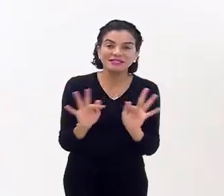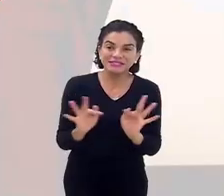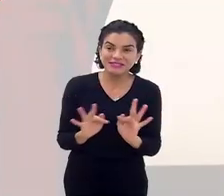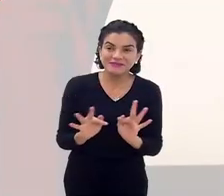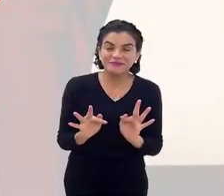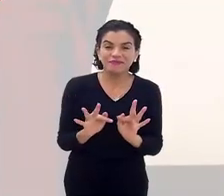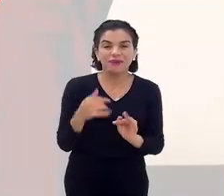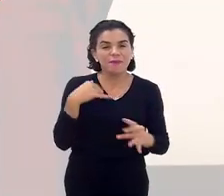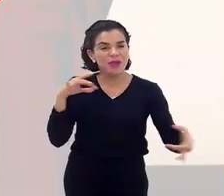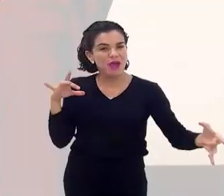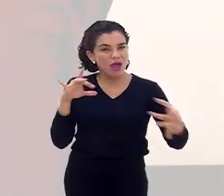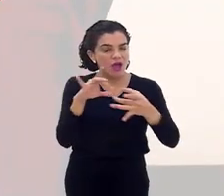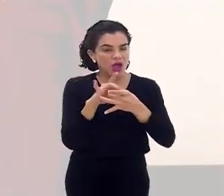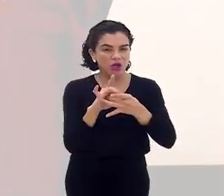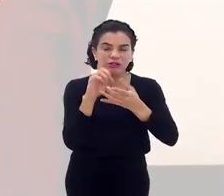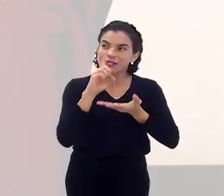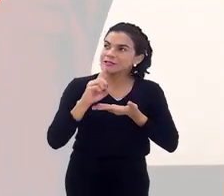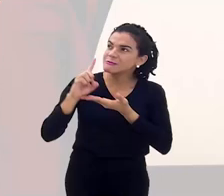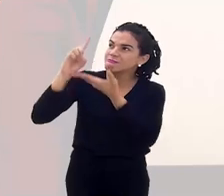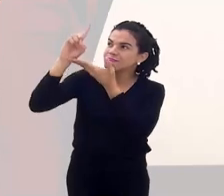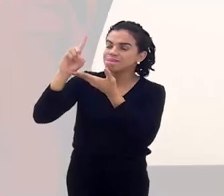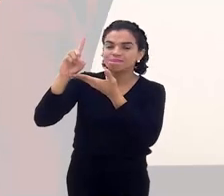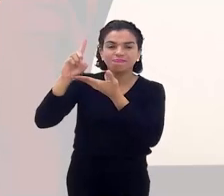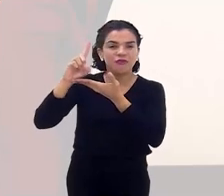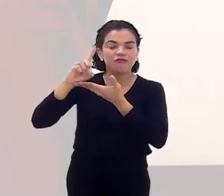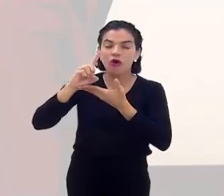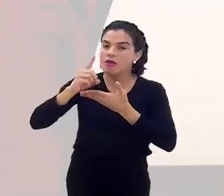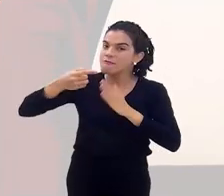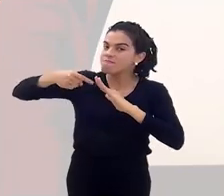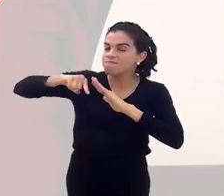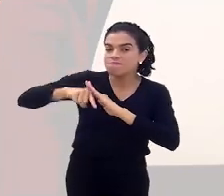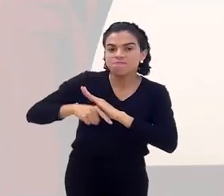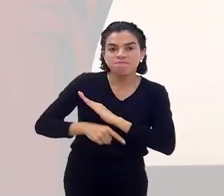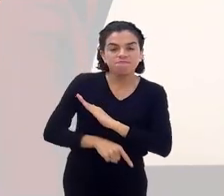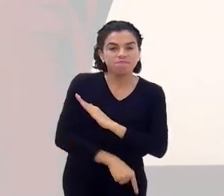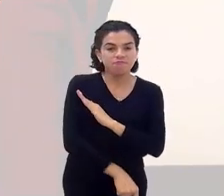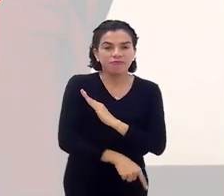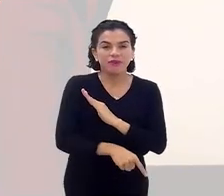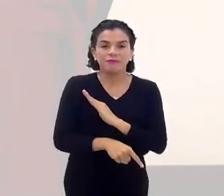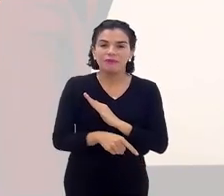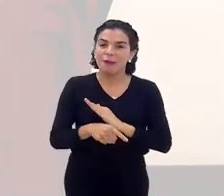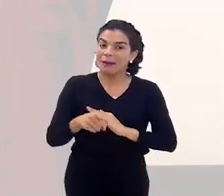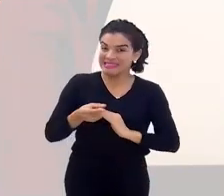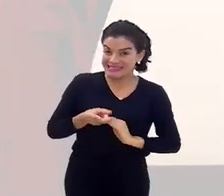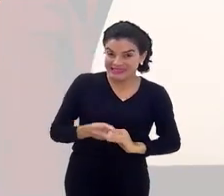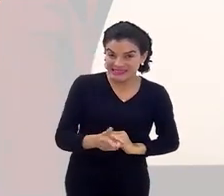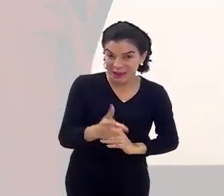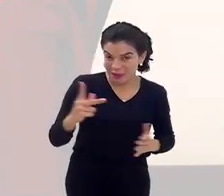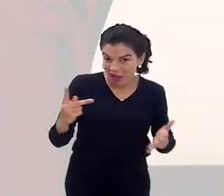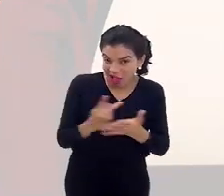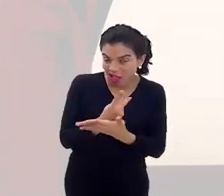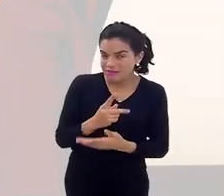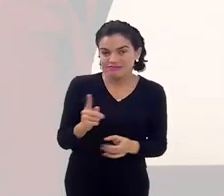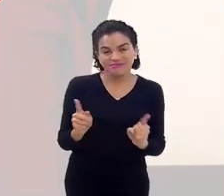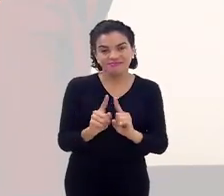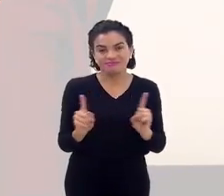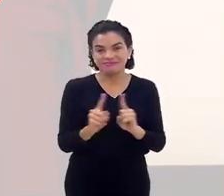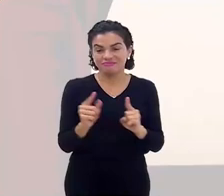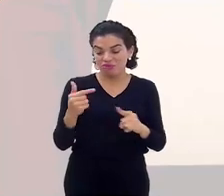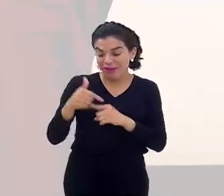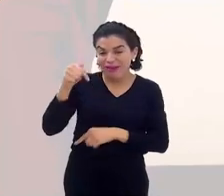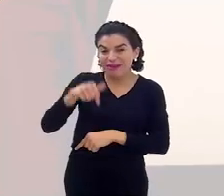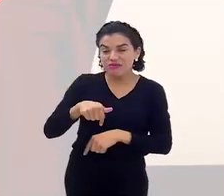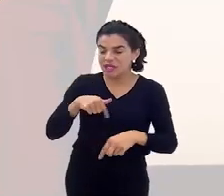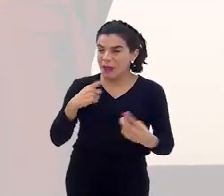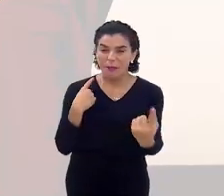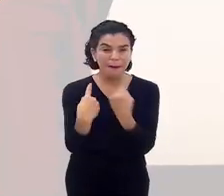assim, a minha conexão sagrada, ela foi intensa, e que nem sempre acontece aqui. Porque